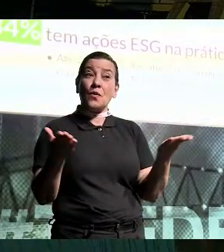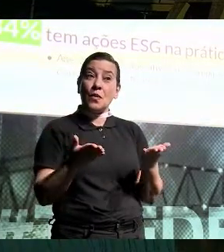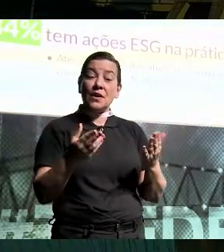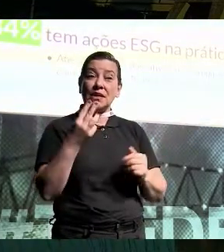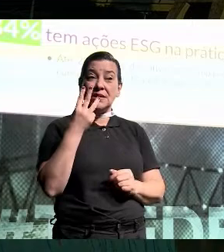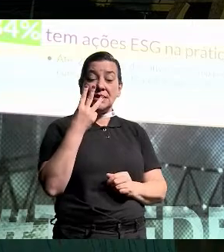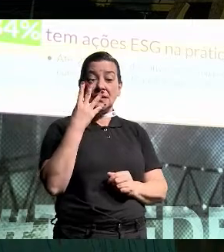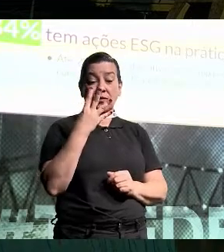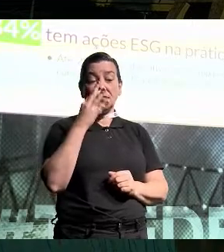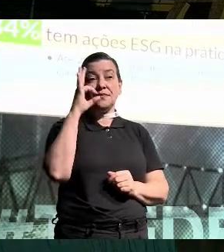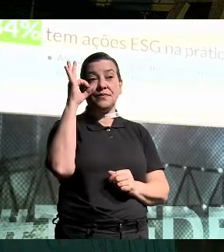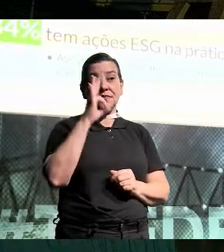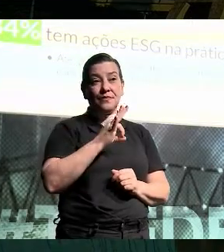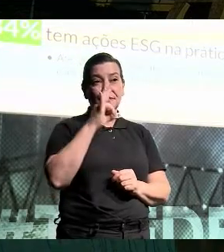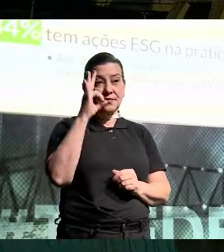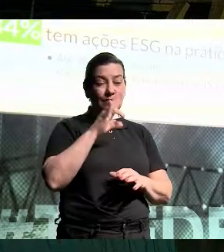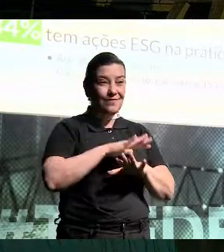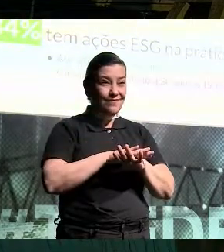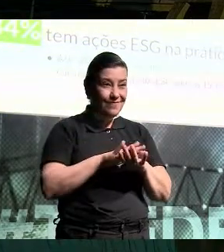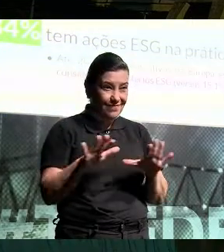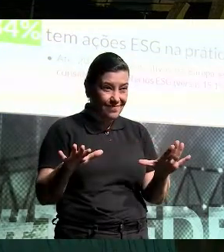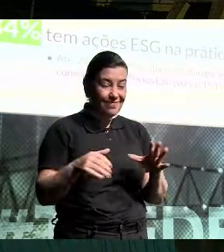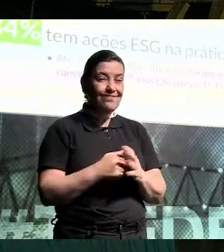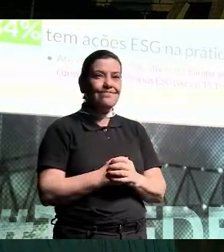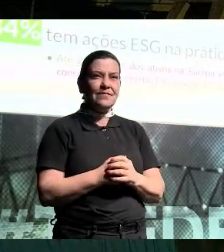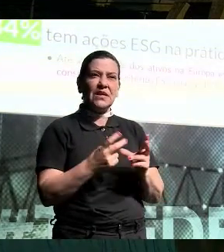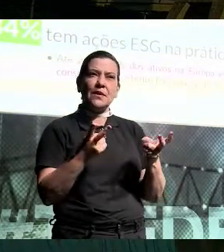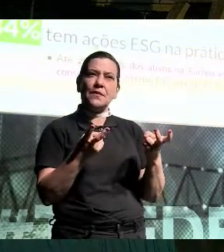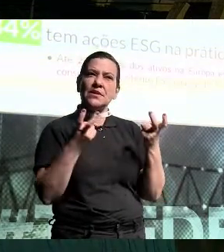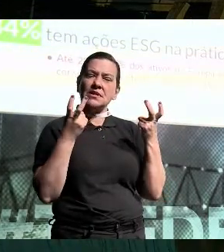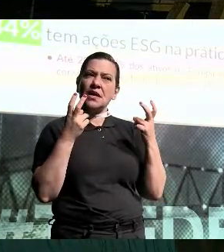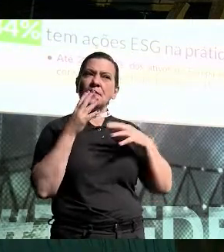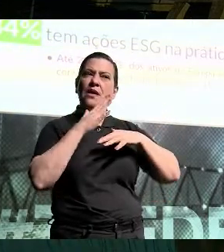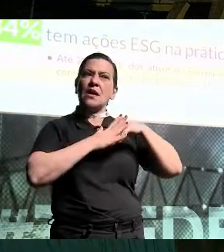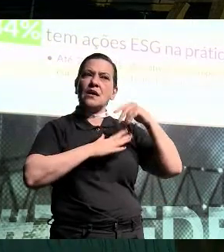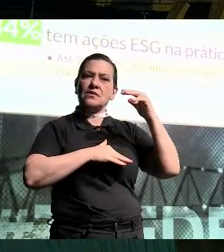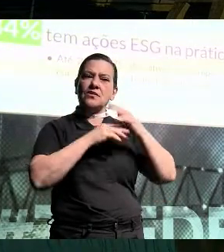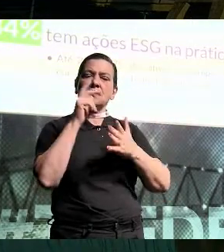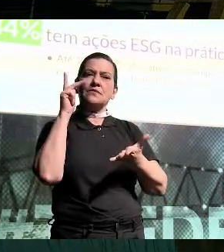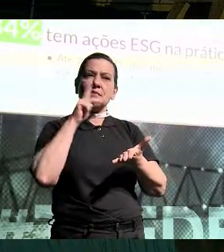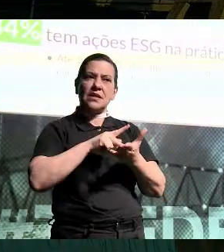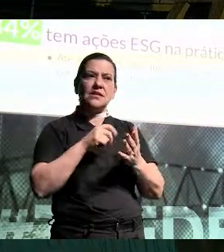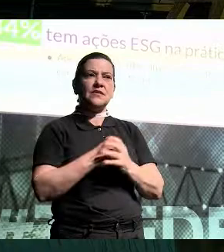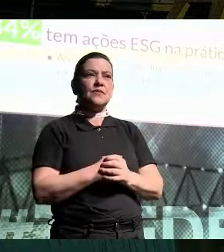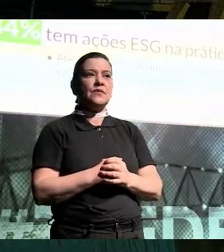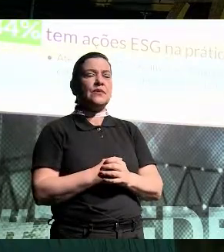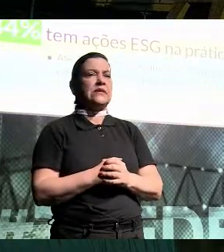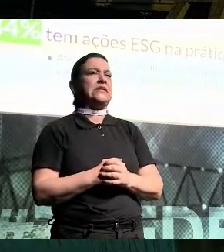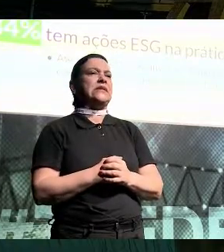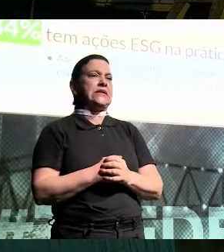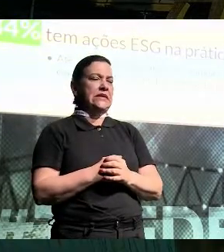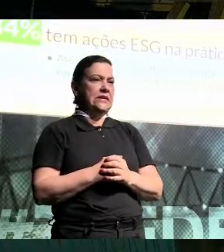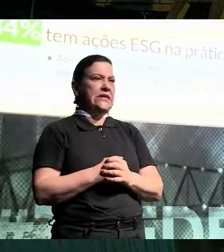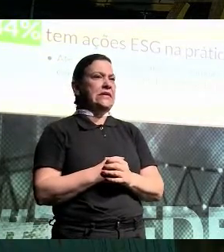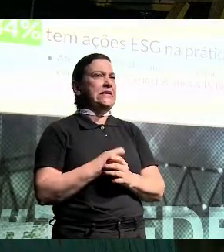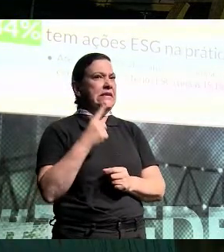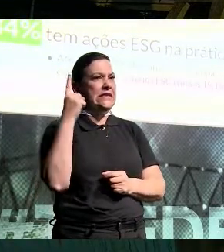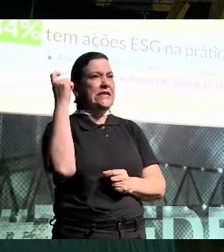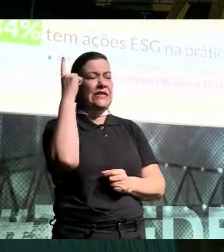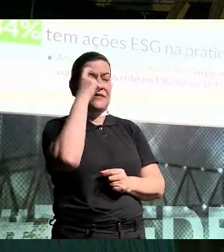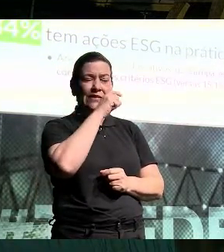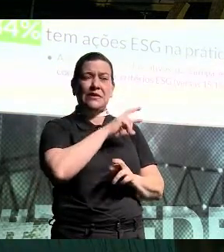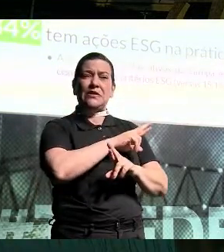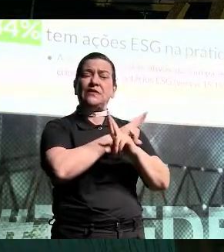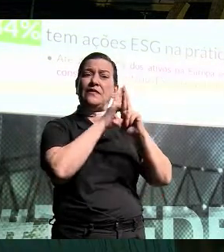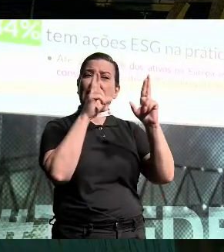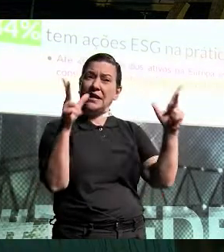34% deles só é que enxergam ações acontecendo na prática. Tem um abismo muito grande aqui, tem uma diferença